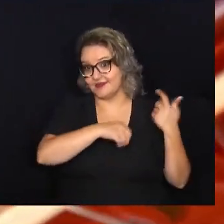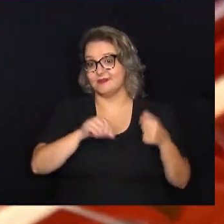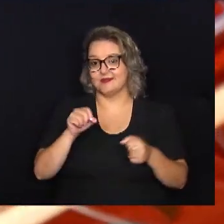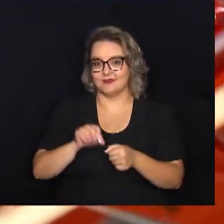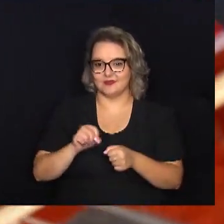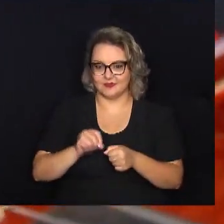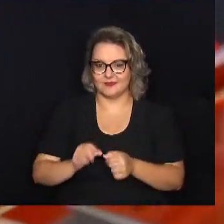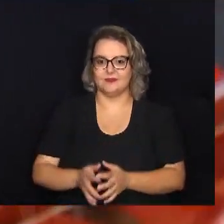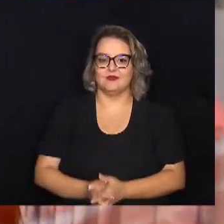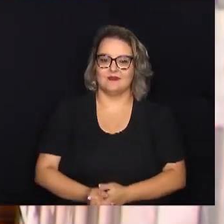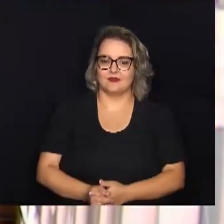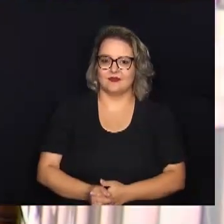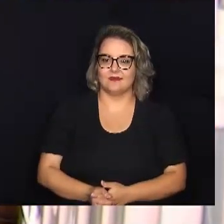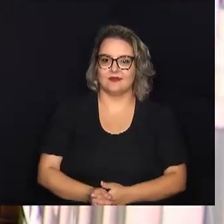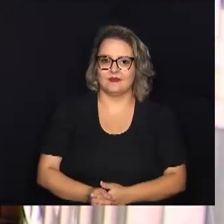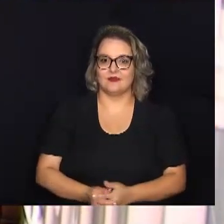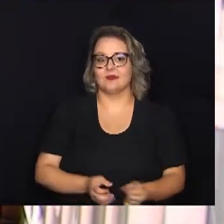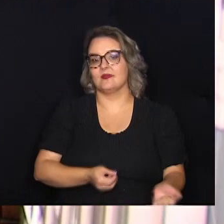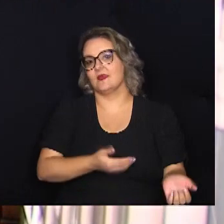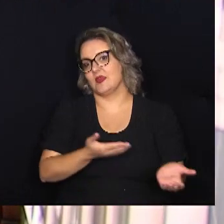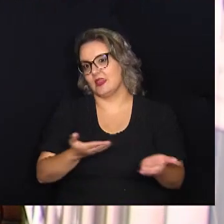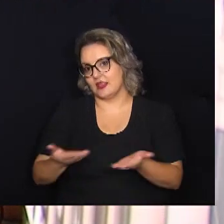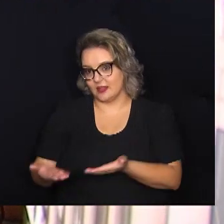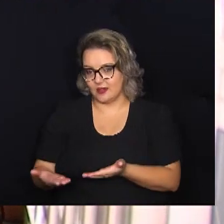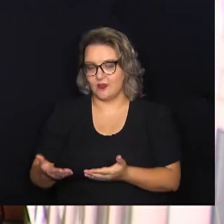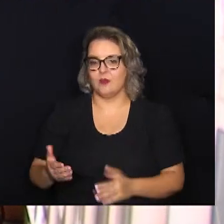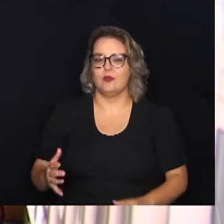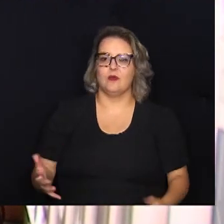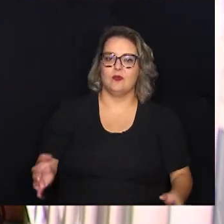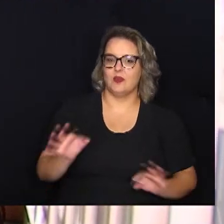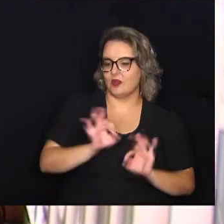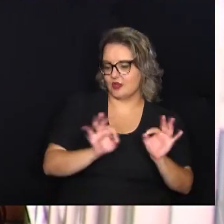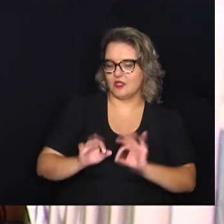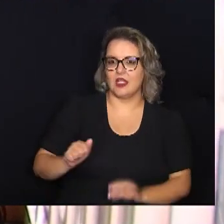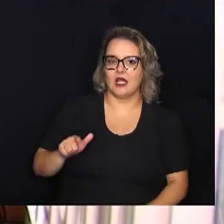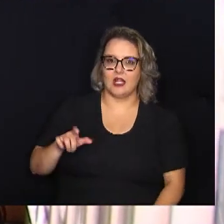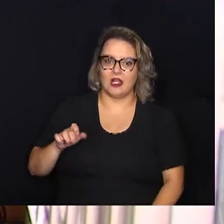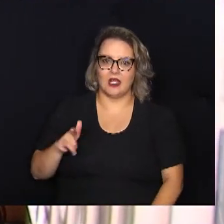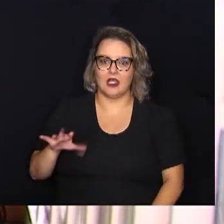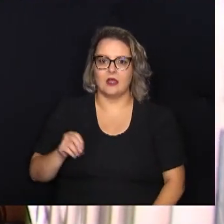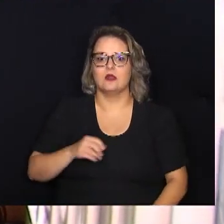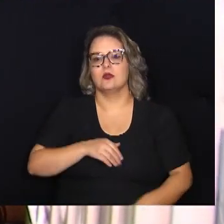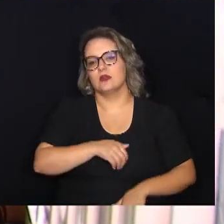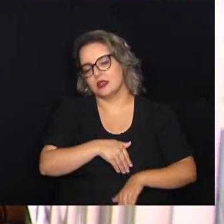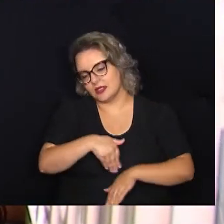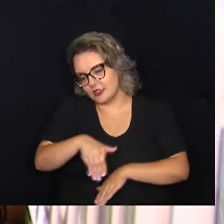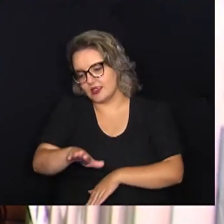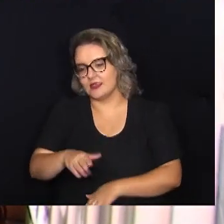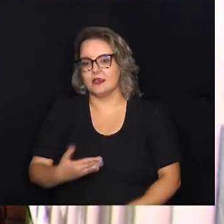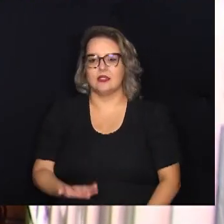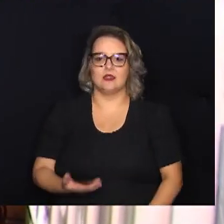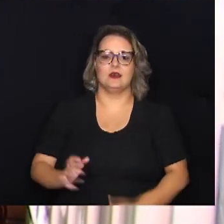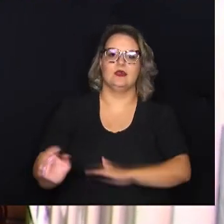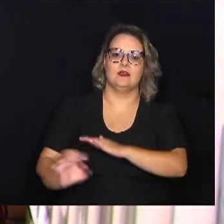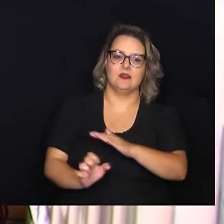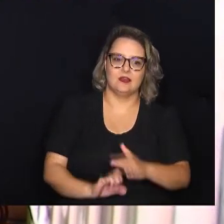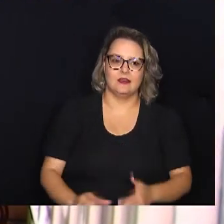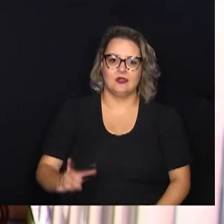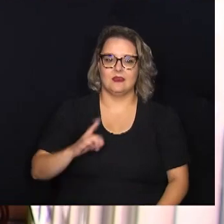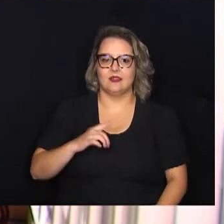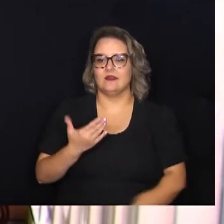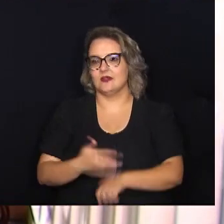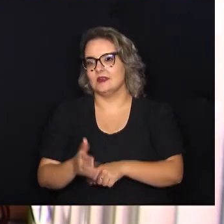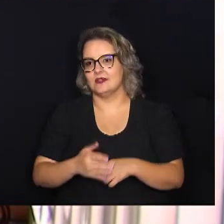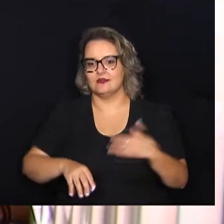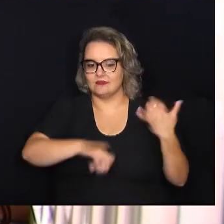apresentações com o Projeto Alegro, indo nas empresas, fazendo ensaios aqui. Teve ensaios de quarteto, teve